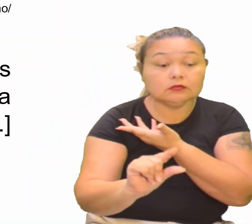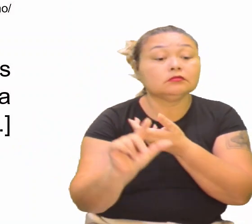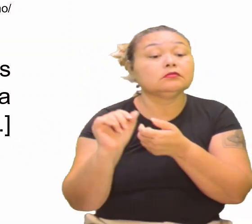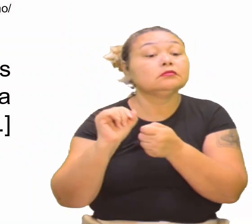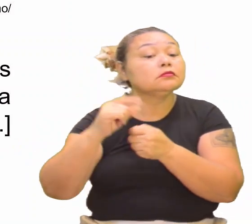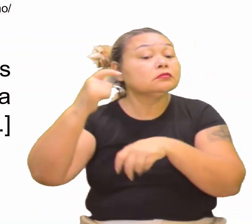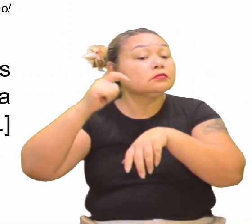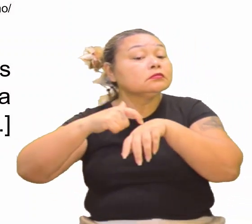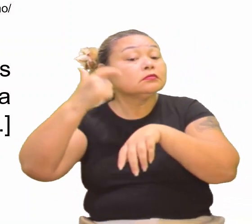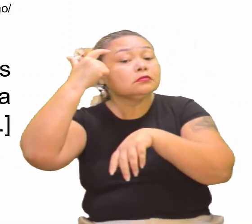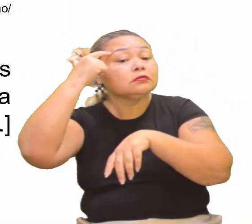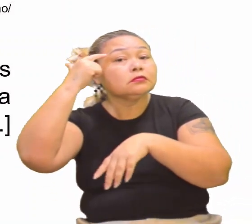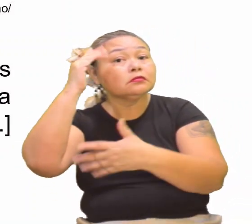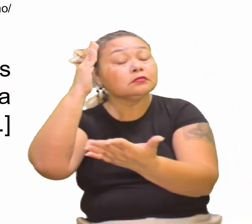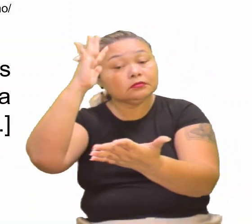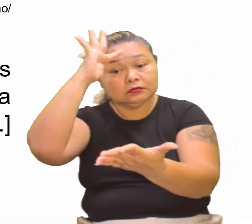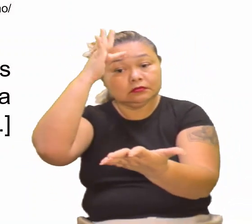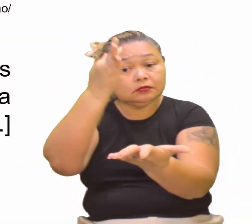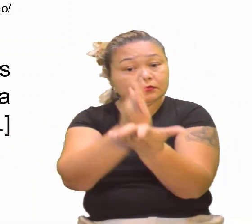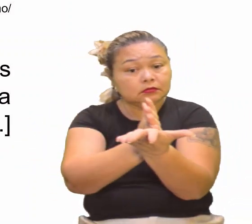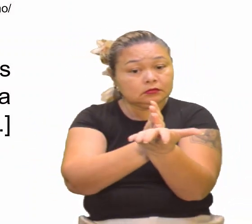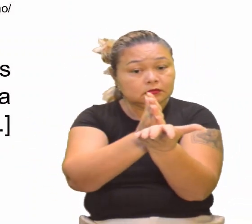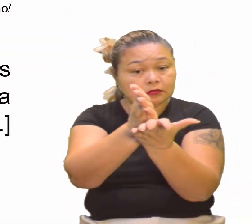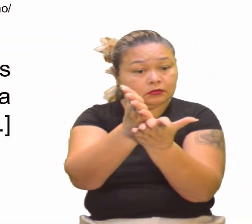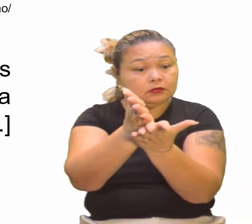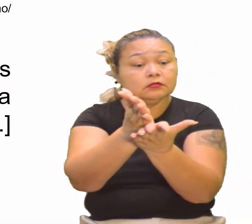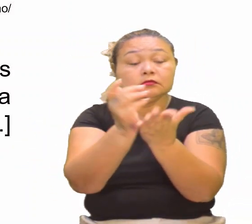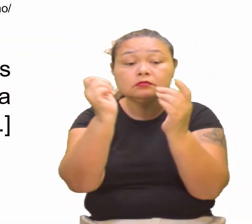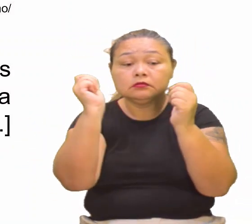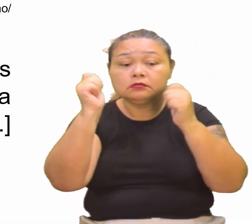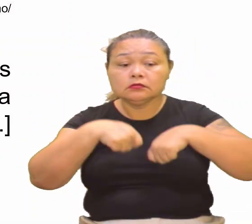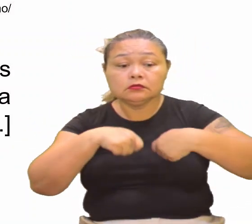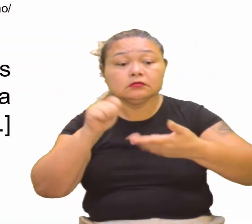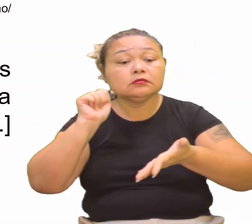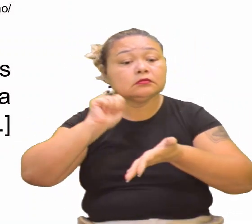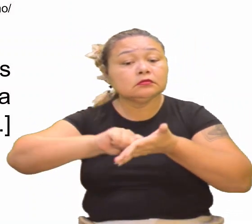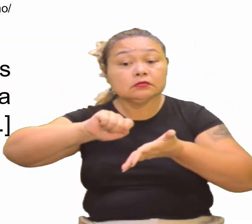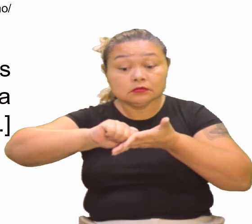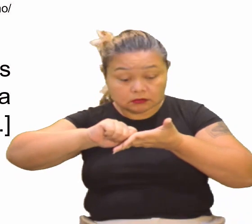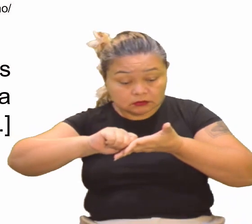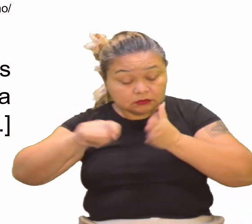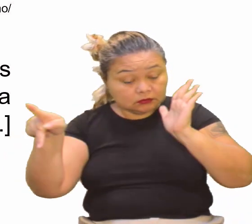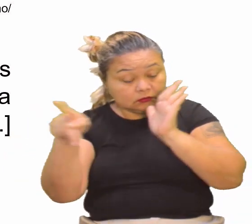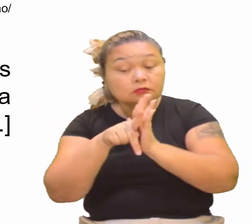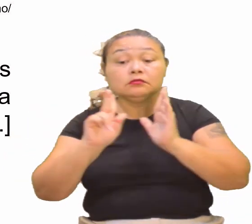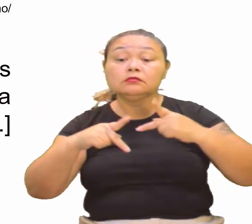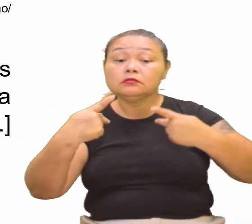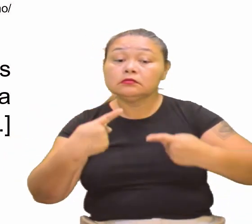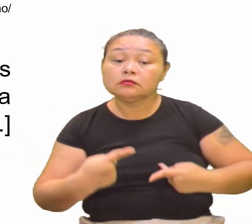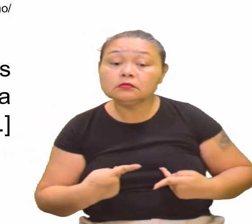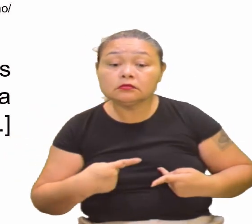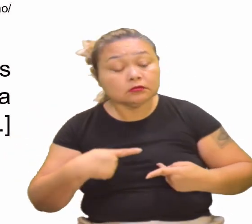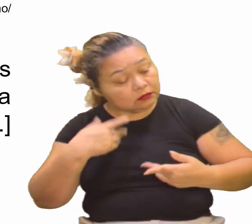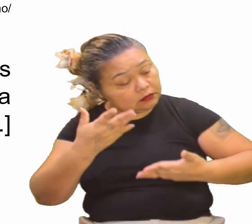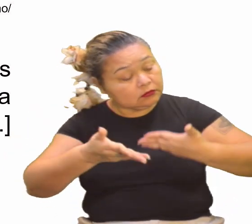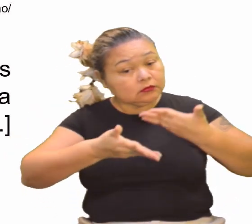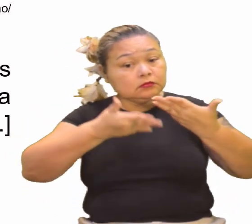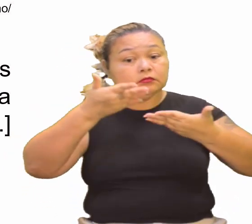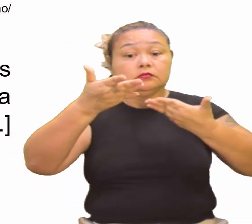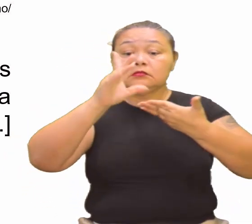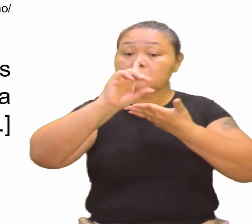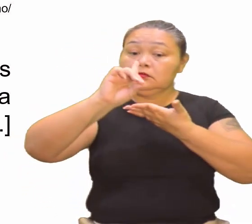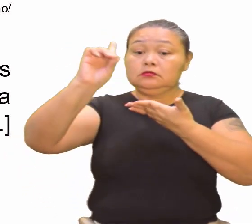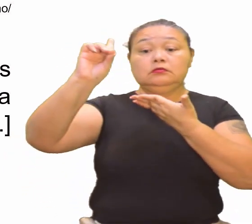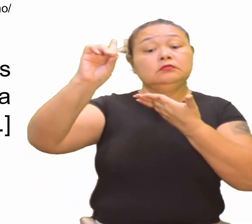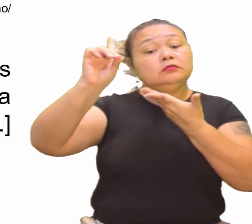essa ideia expressa a fé nas potencialidades inscritas, né, no ser humano, que pode tanto elevar-se ao